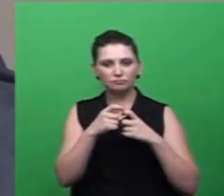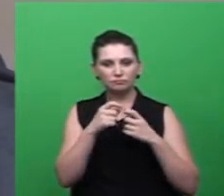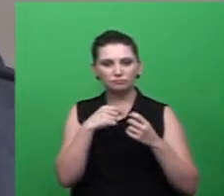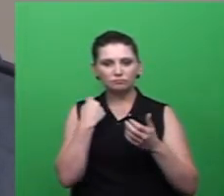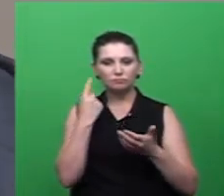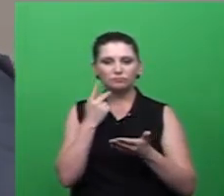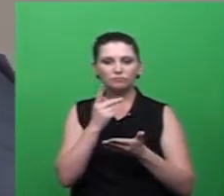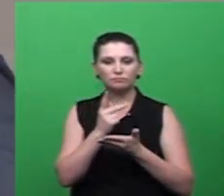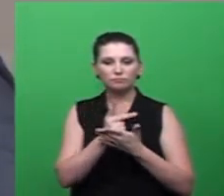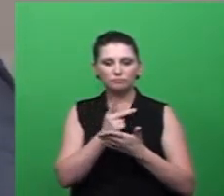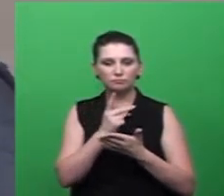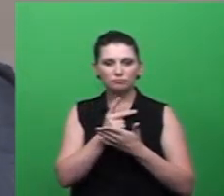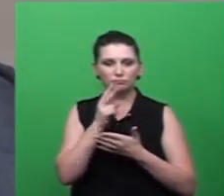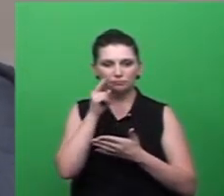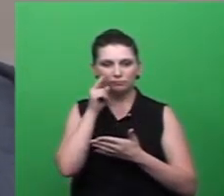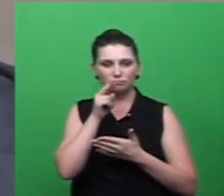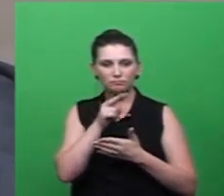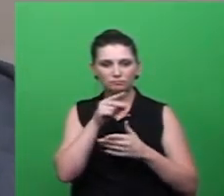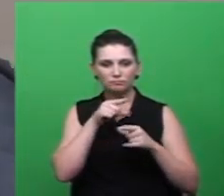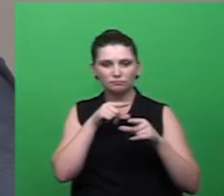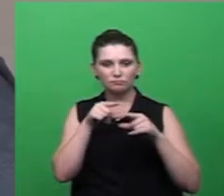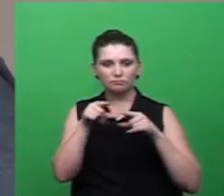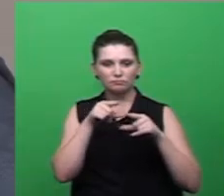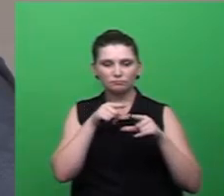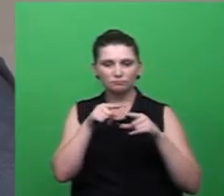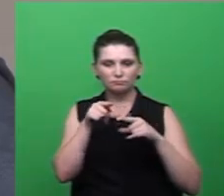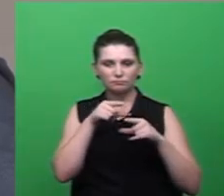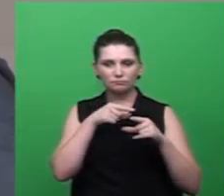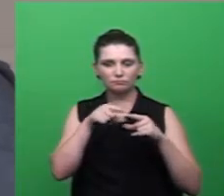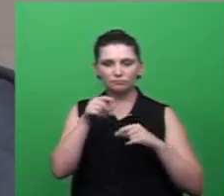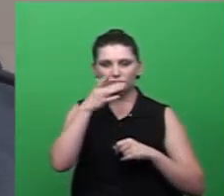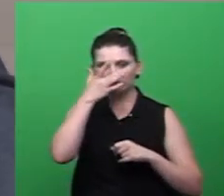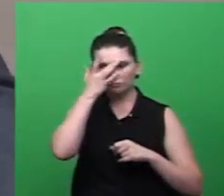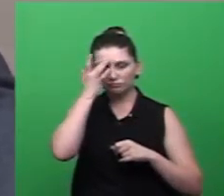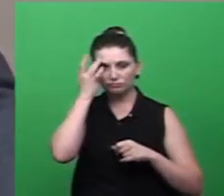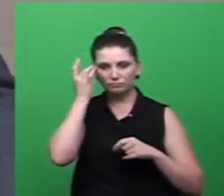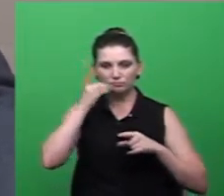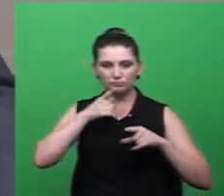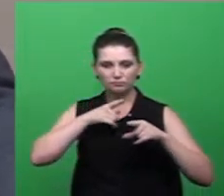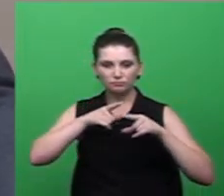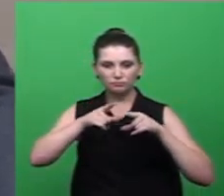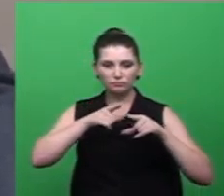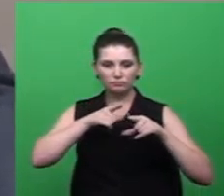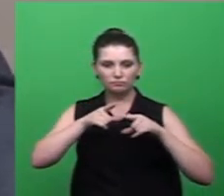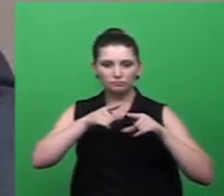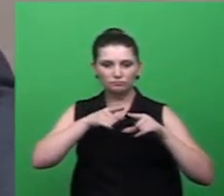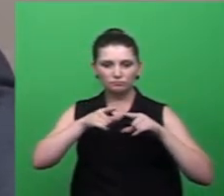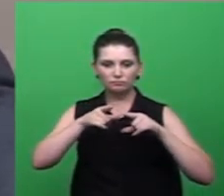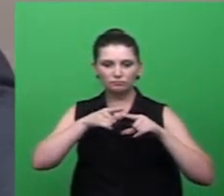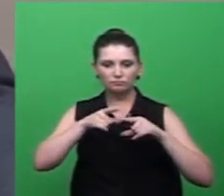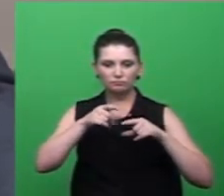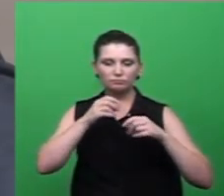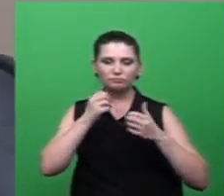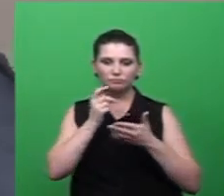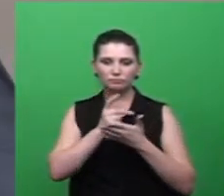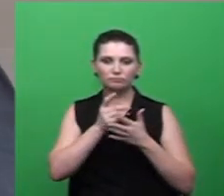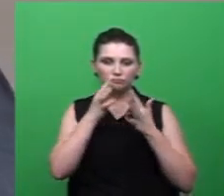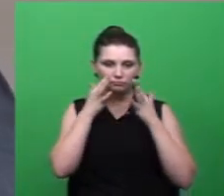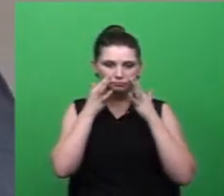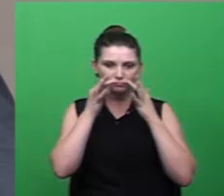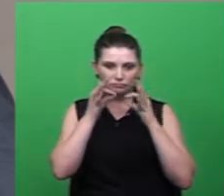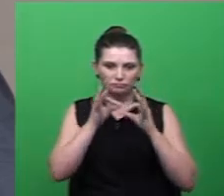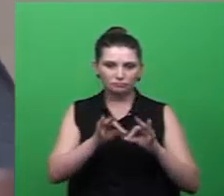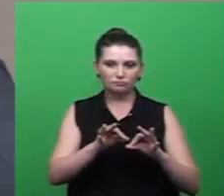daqueles funcionários que diuturnamente estão atentos a esta problemática